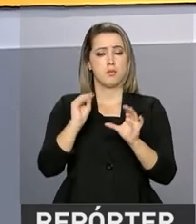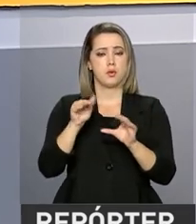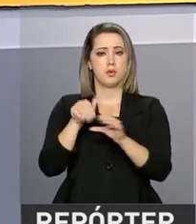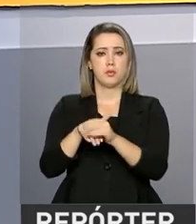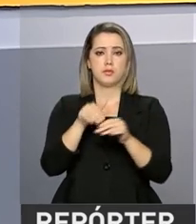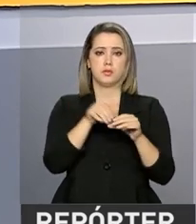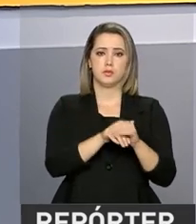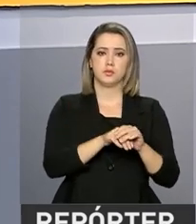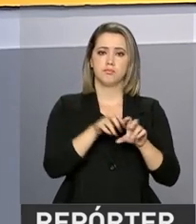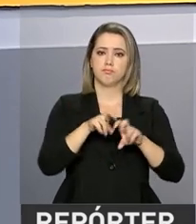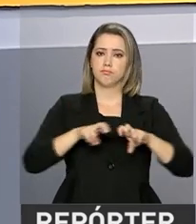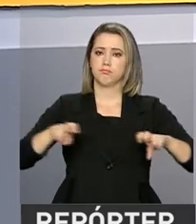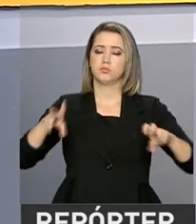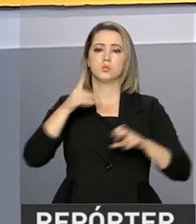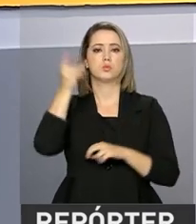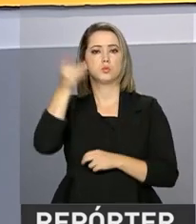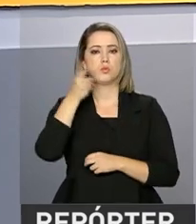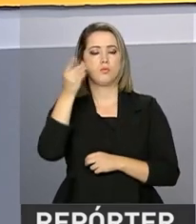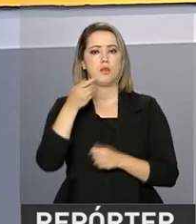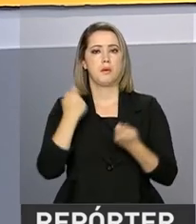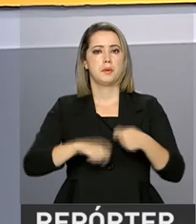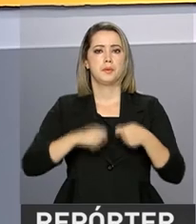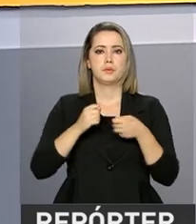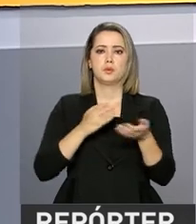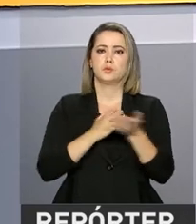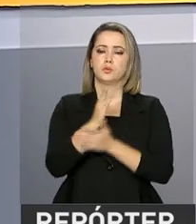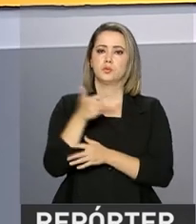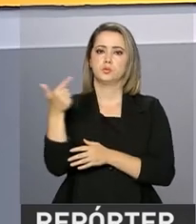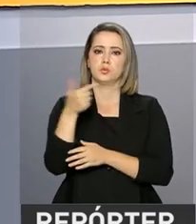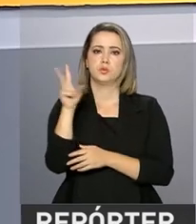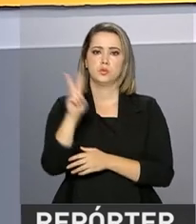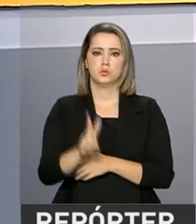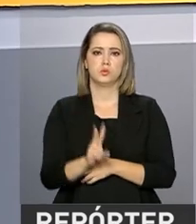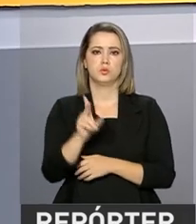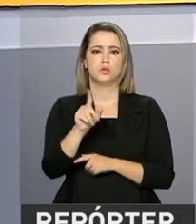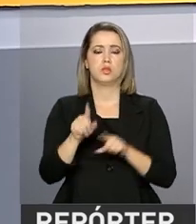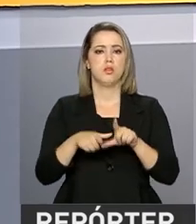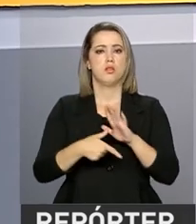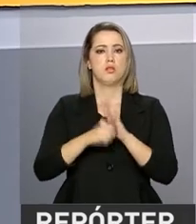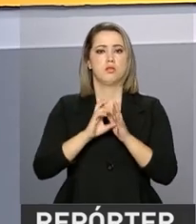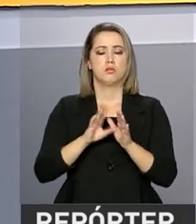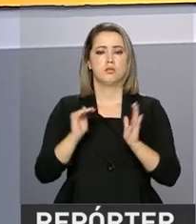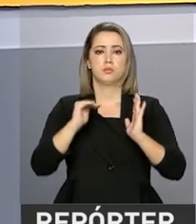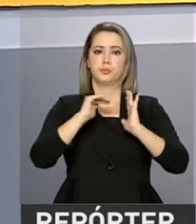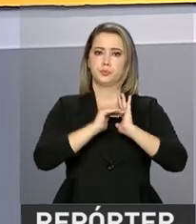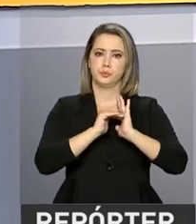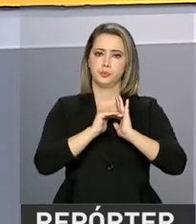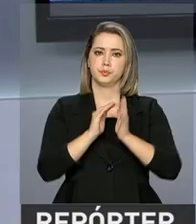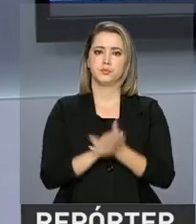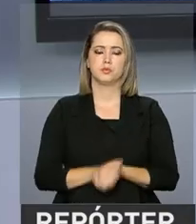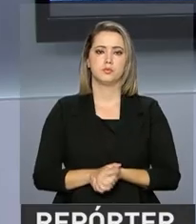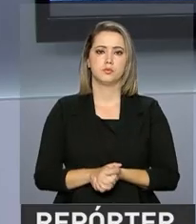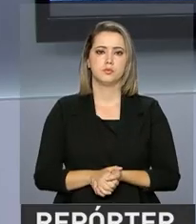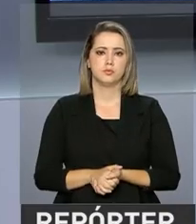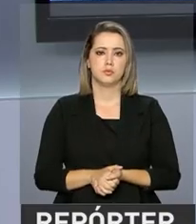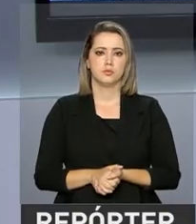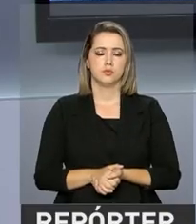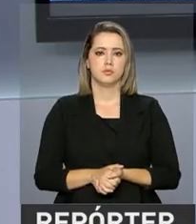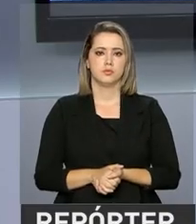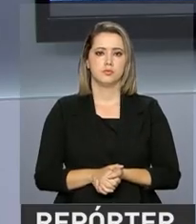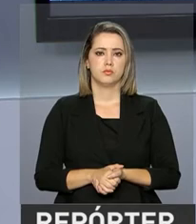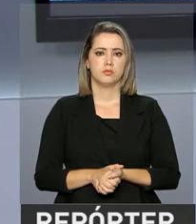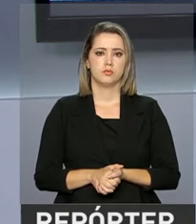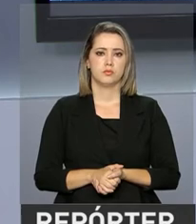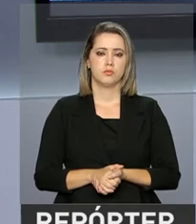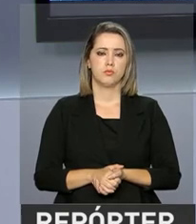no plenário da Câmara dos Deputados. Precisa ser aprovada em dois turnos antes de seguir para o Senado. Foi